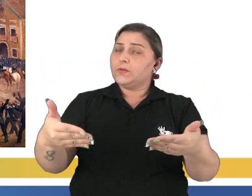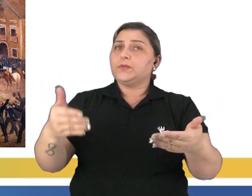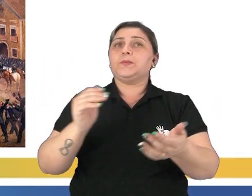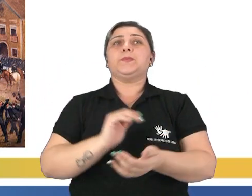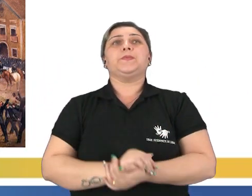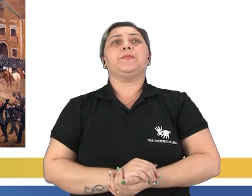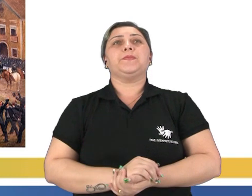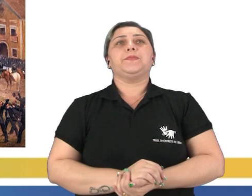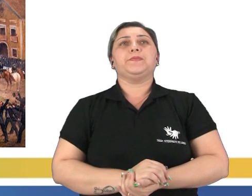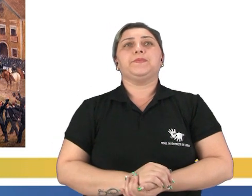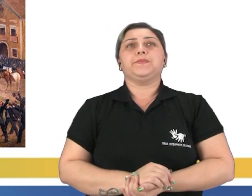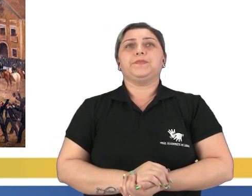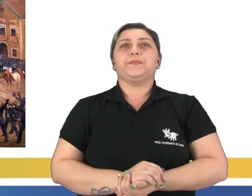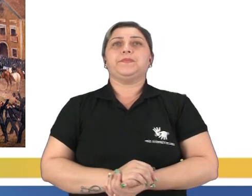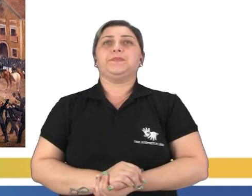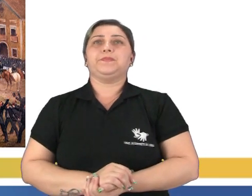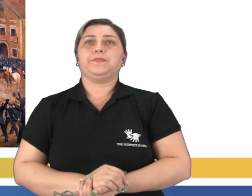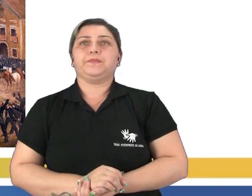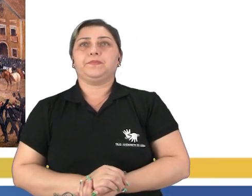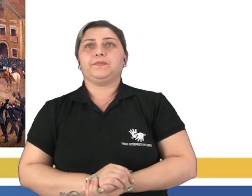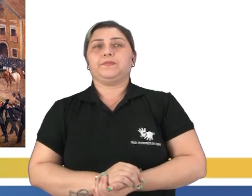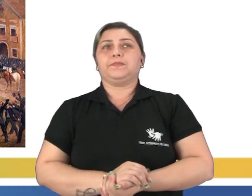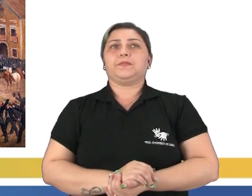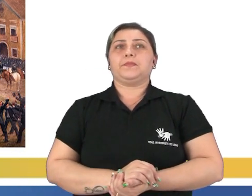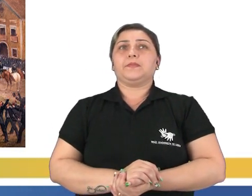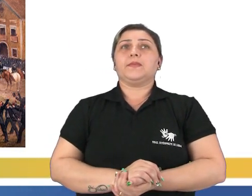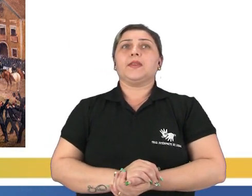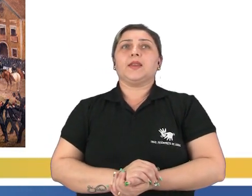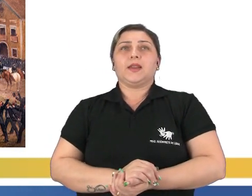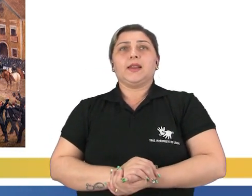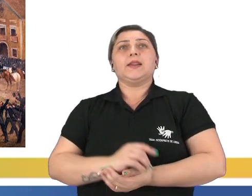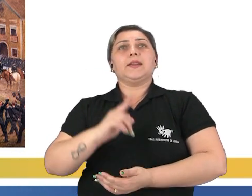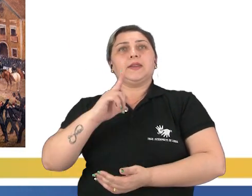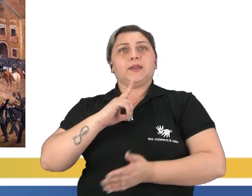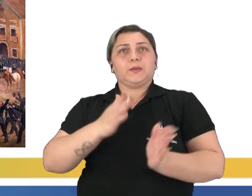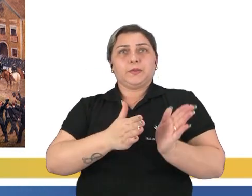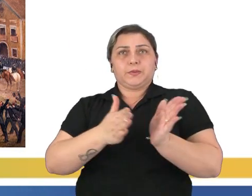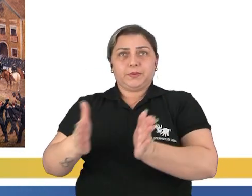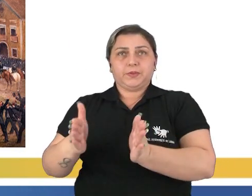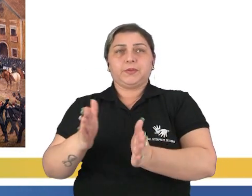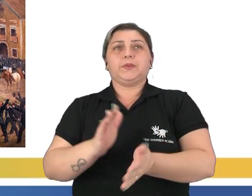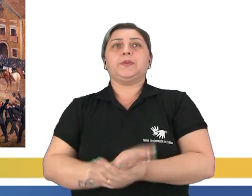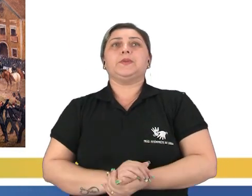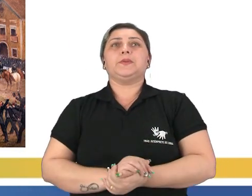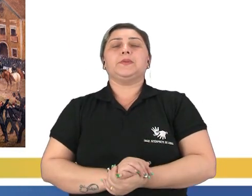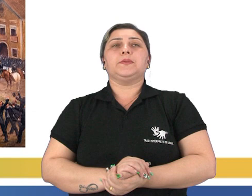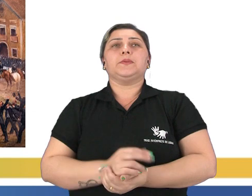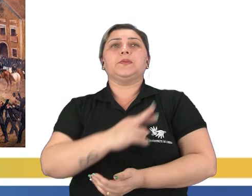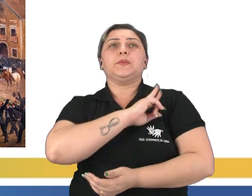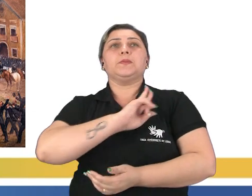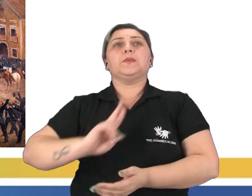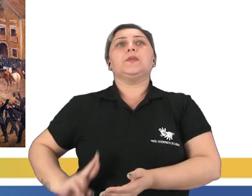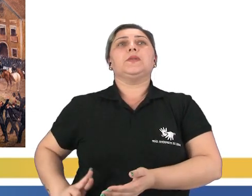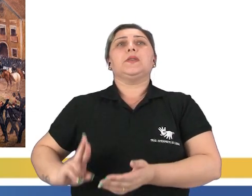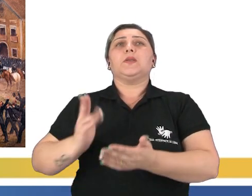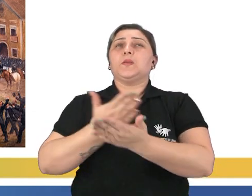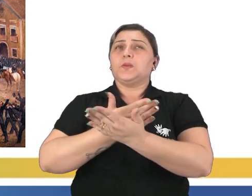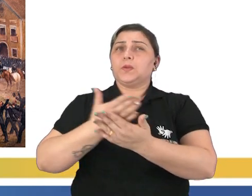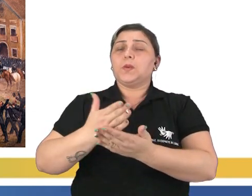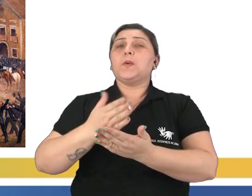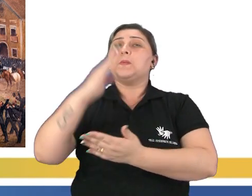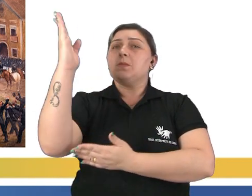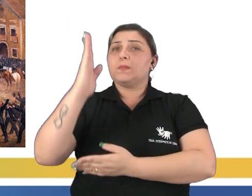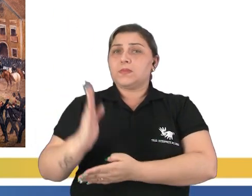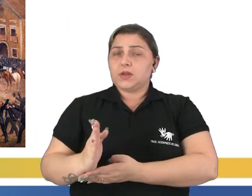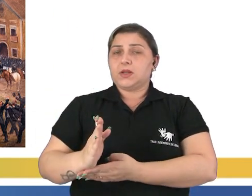atuais. Então, até atualmente, a gente ainda está no período republicano. Desde que teve início, o